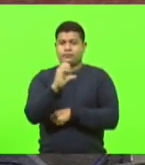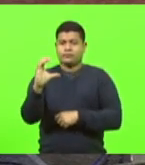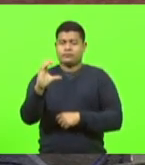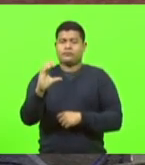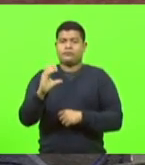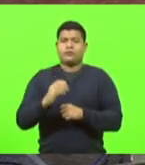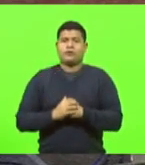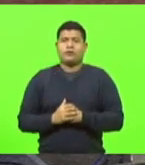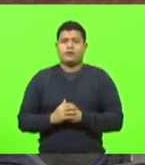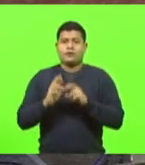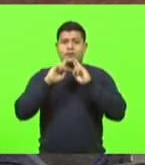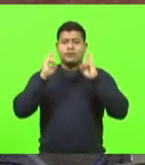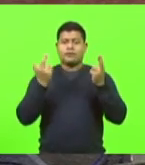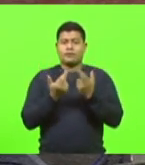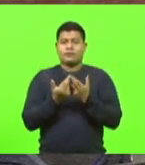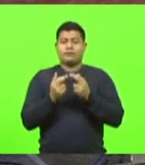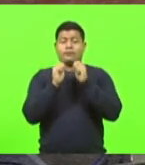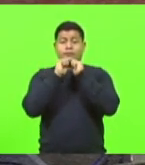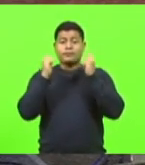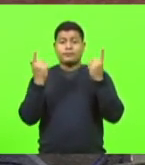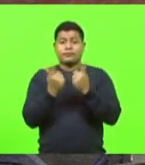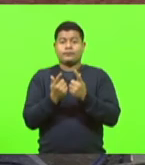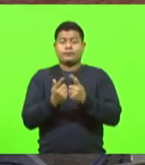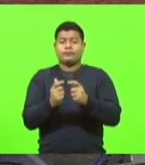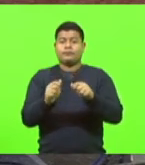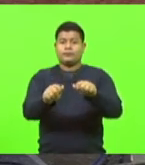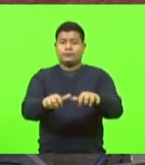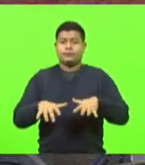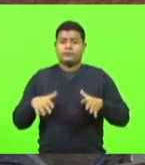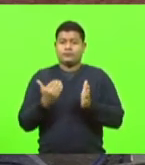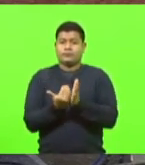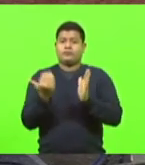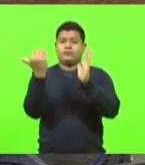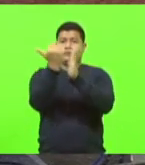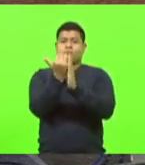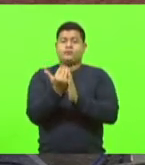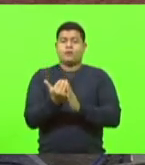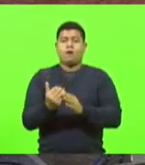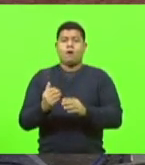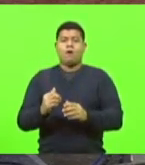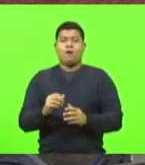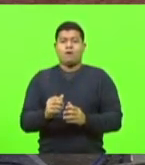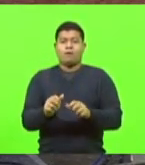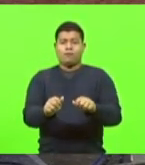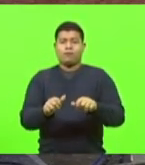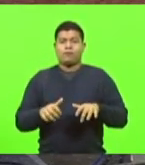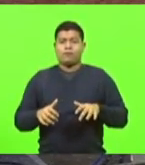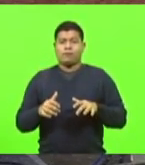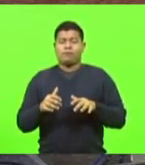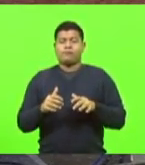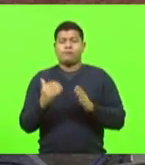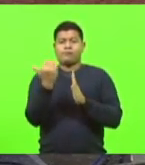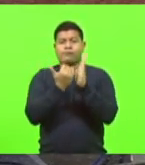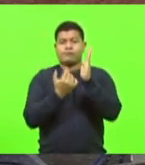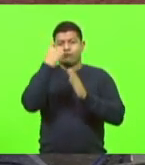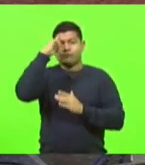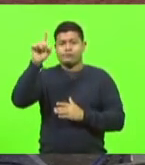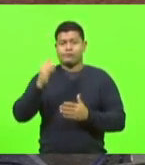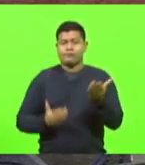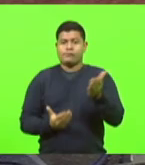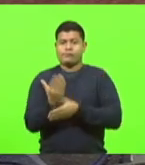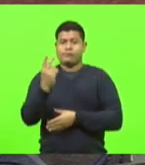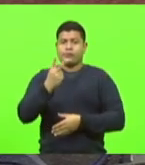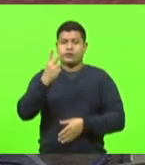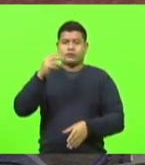Catarina, reuniu-se a Assembleia Legislativa em sessão extraordinária. Ordem do dia. Foi aprovada em segundo turno a proposta de